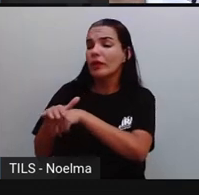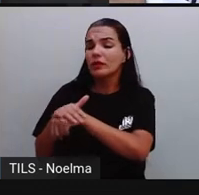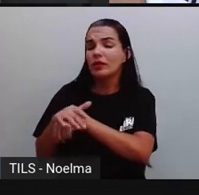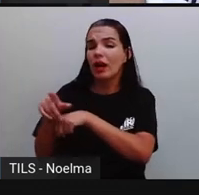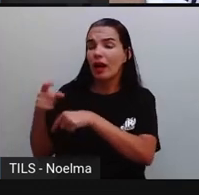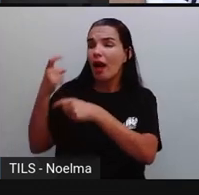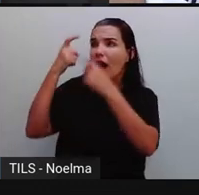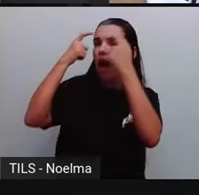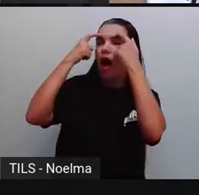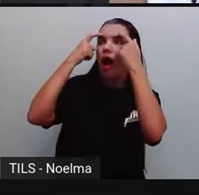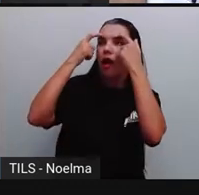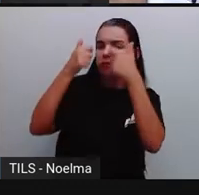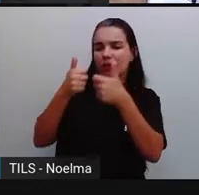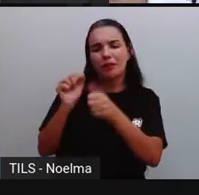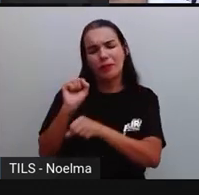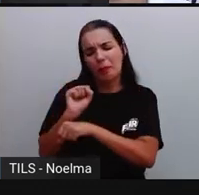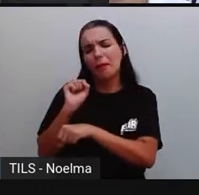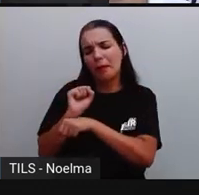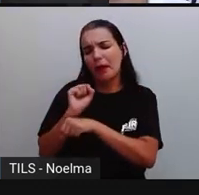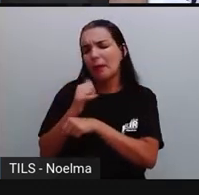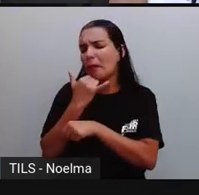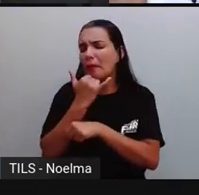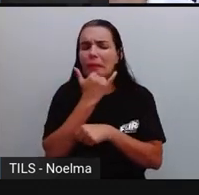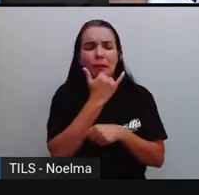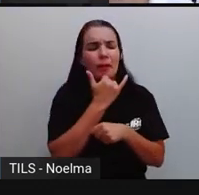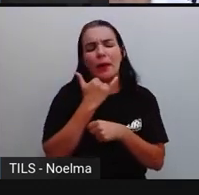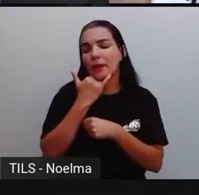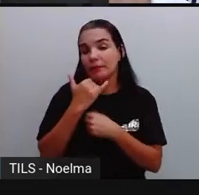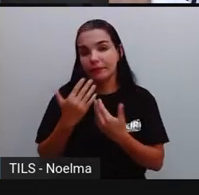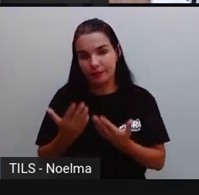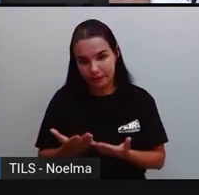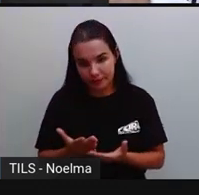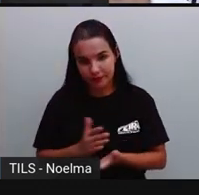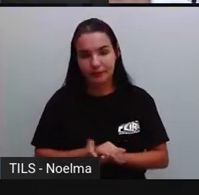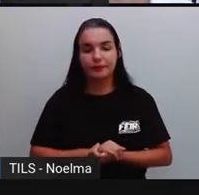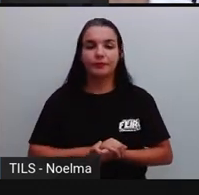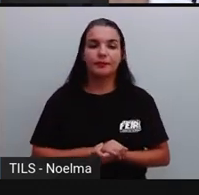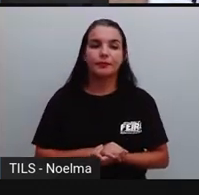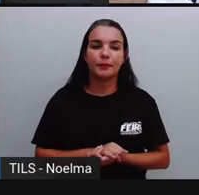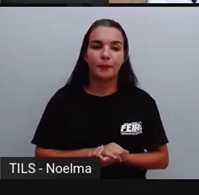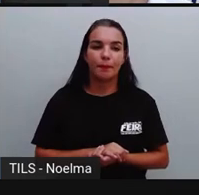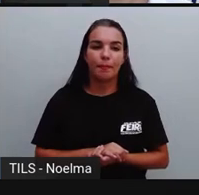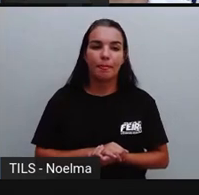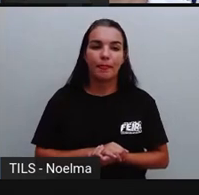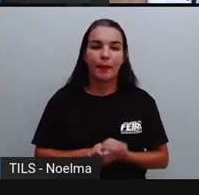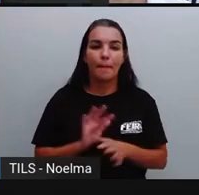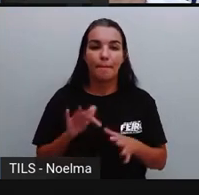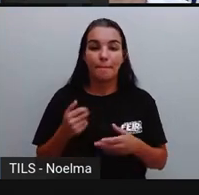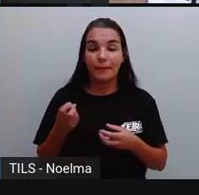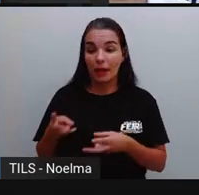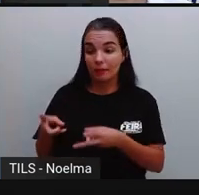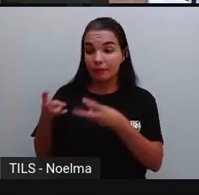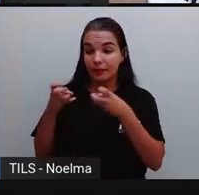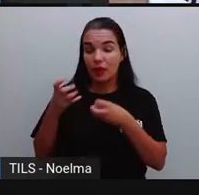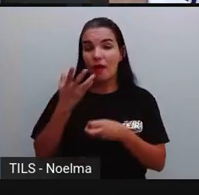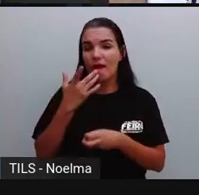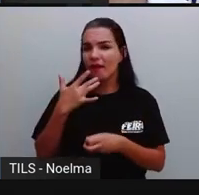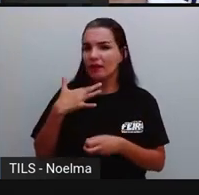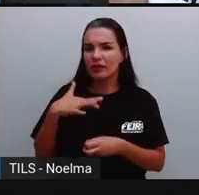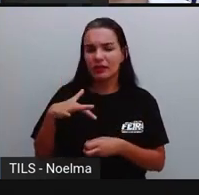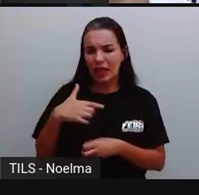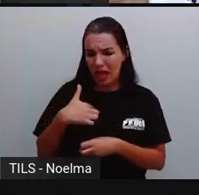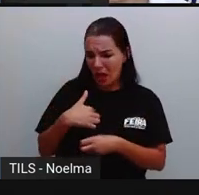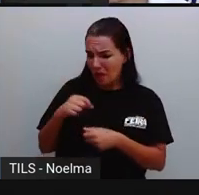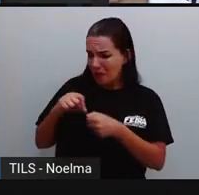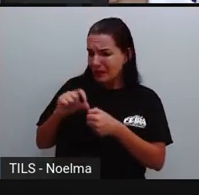e ele toma consciência do que o que ele está fazendo é errado, tá? Observe que a criança falou ali, eu não vou fazer isso